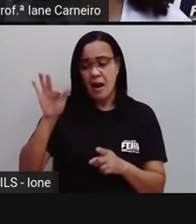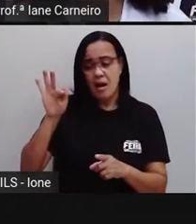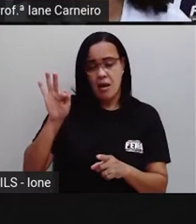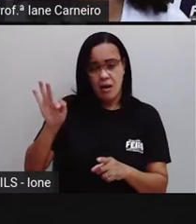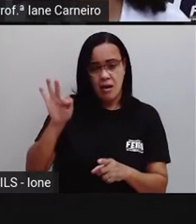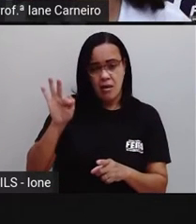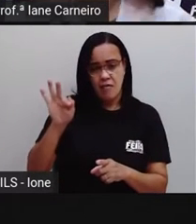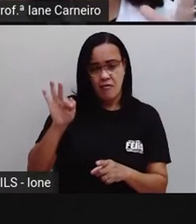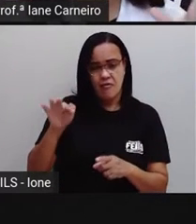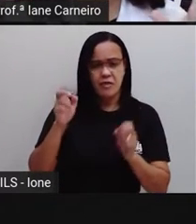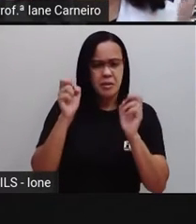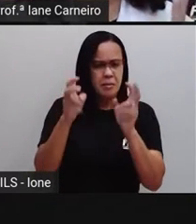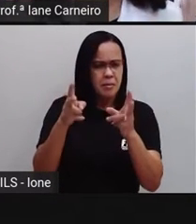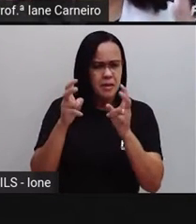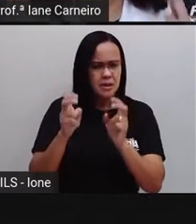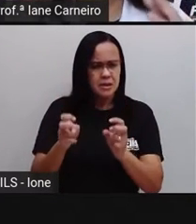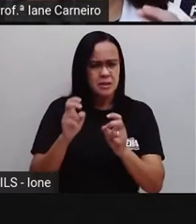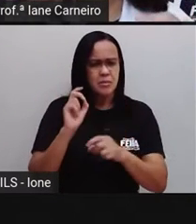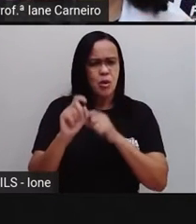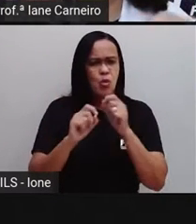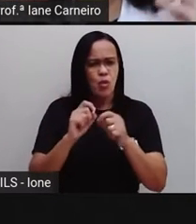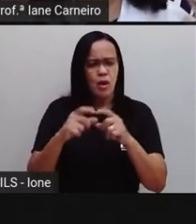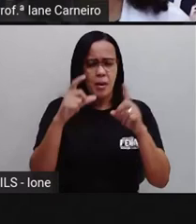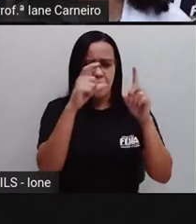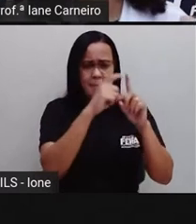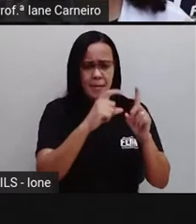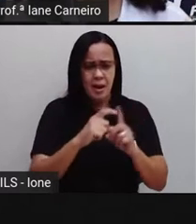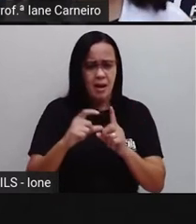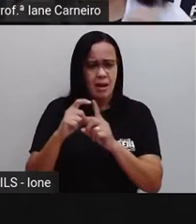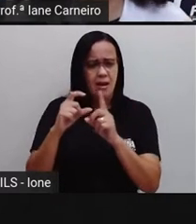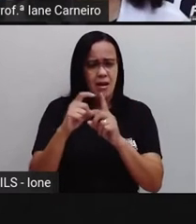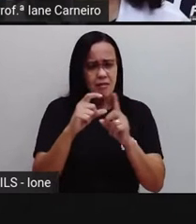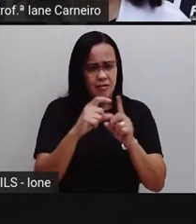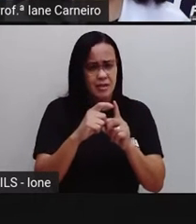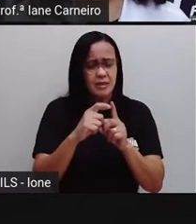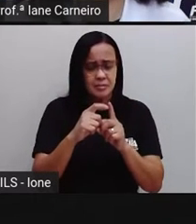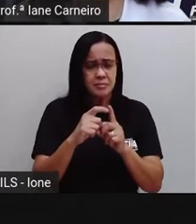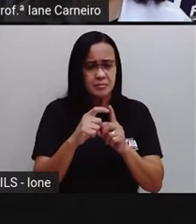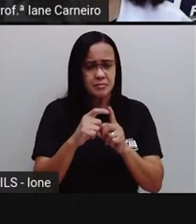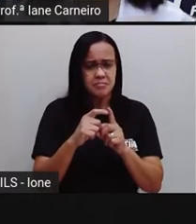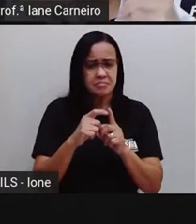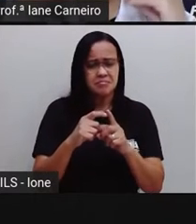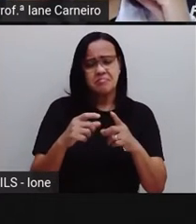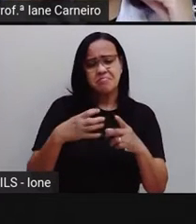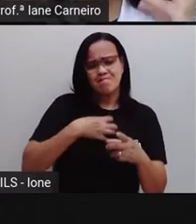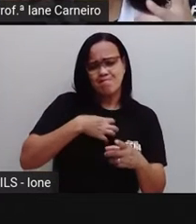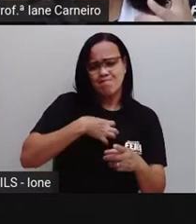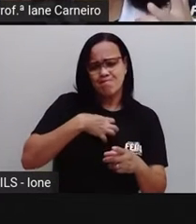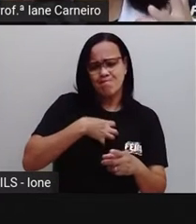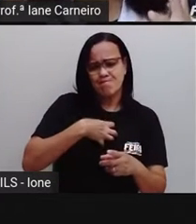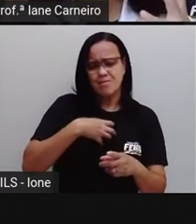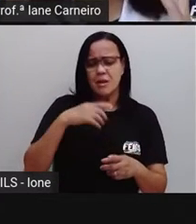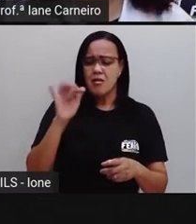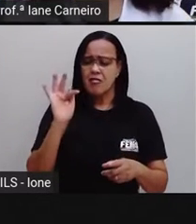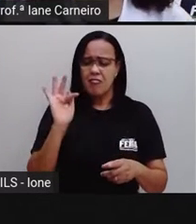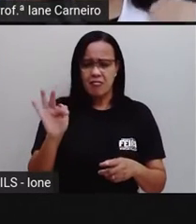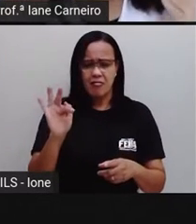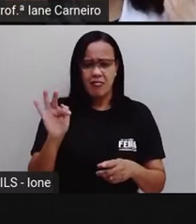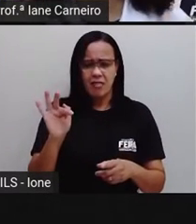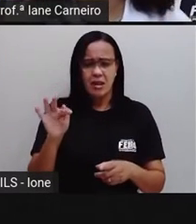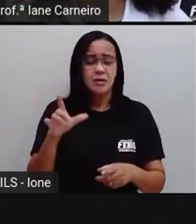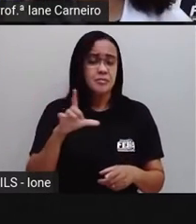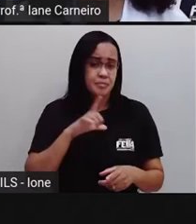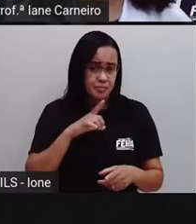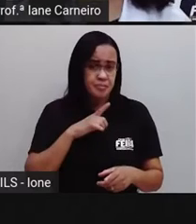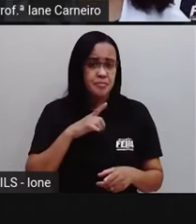que os sons de todas as palavras tinham esse som de F, ó, façam aí com a... ó, o som, né? Então